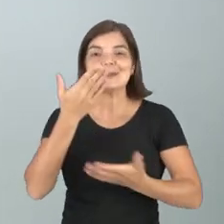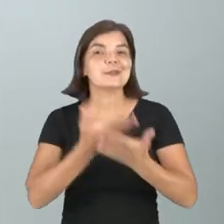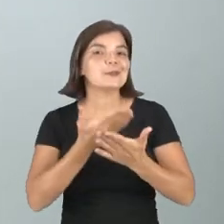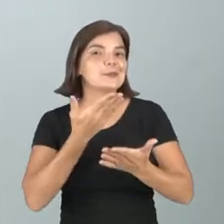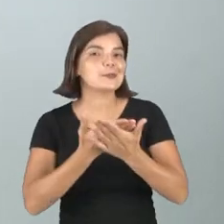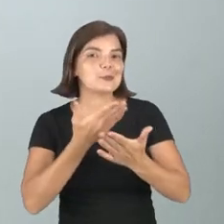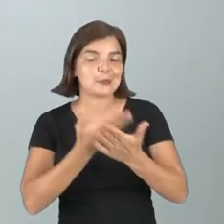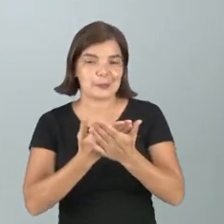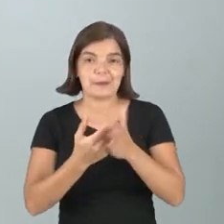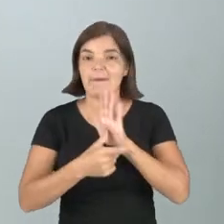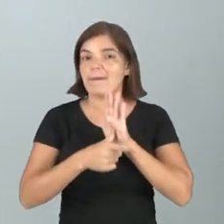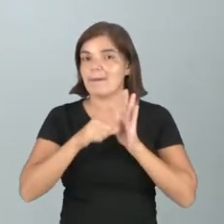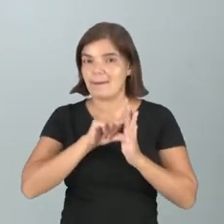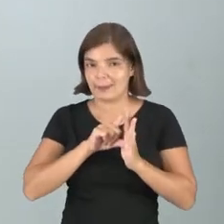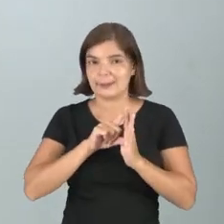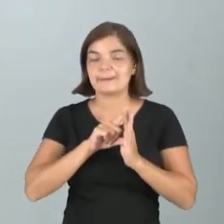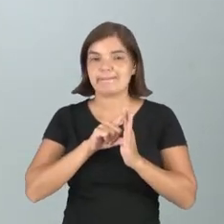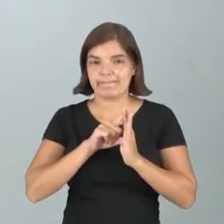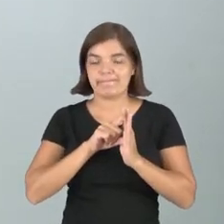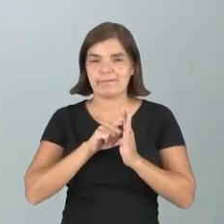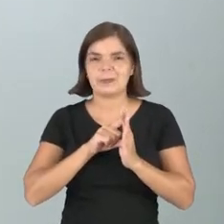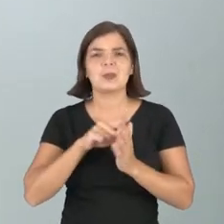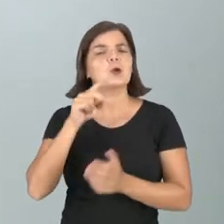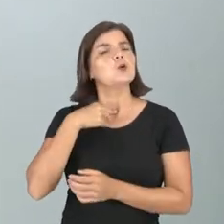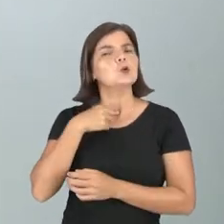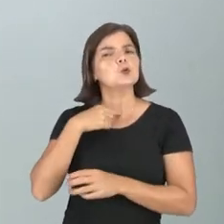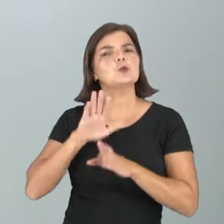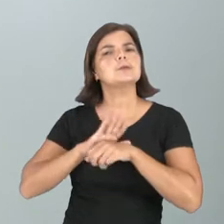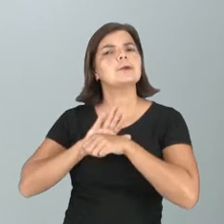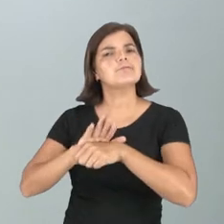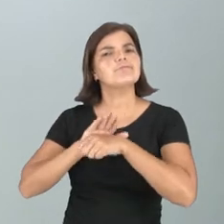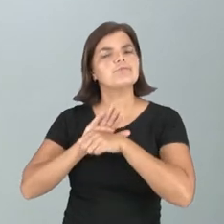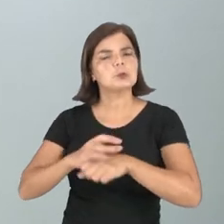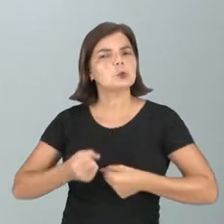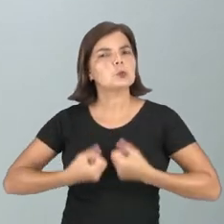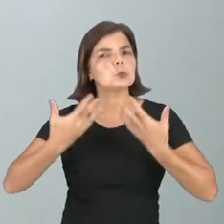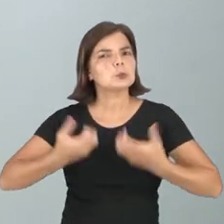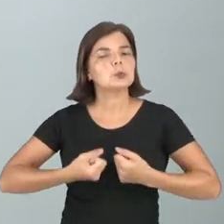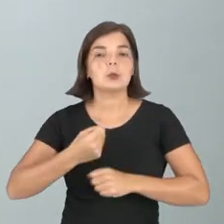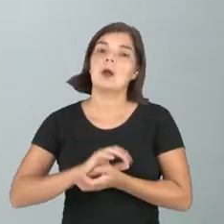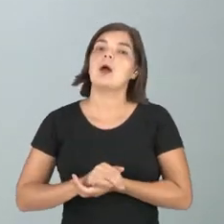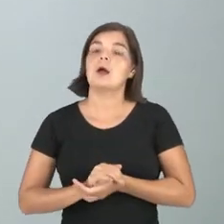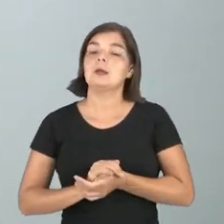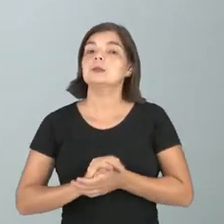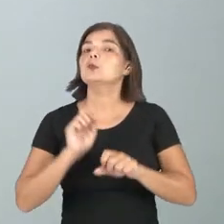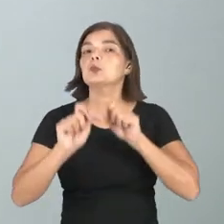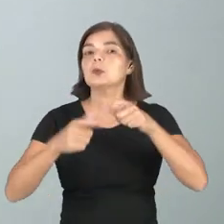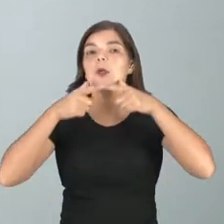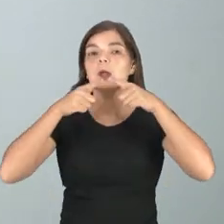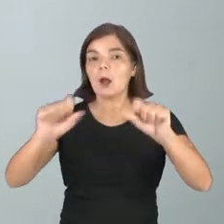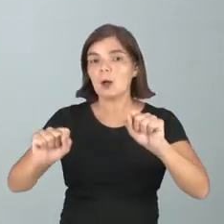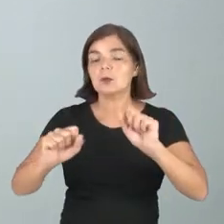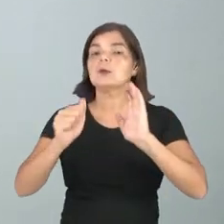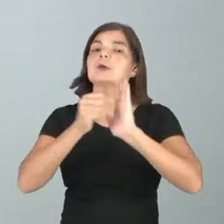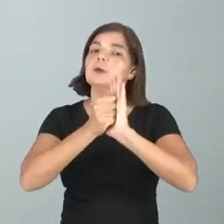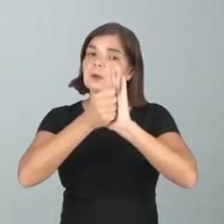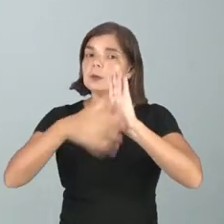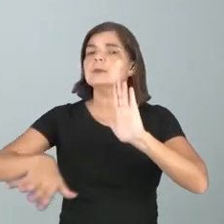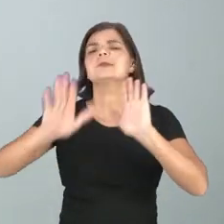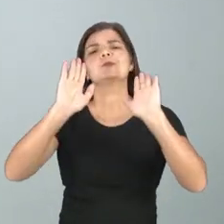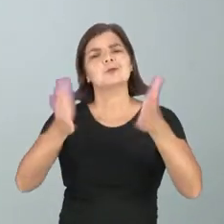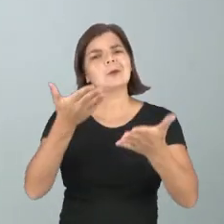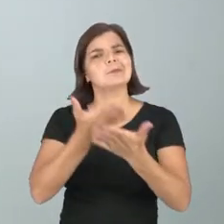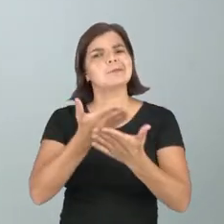estudaram aí em aulas anteriores. Os recursos expressivos, as figuras de linguagem, vocês também já